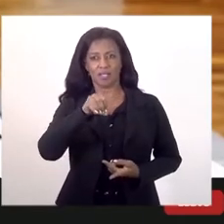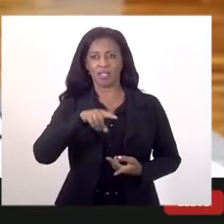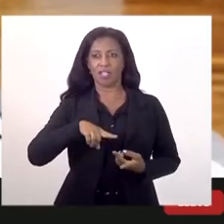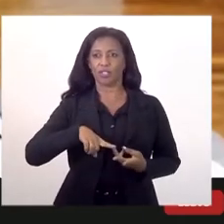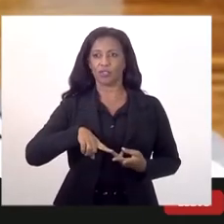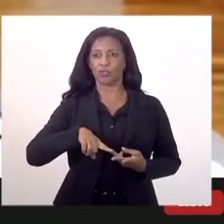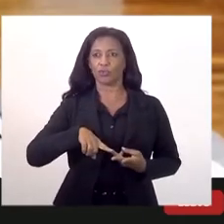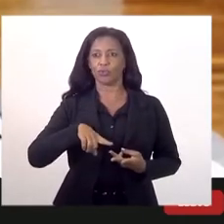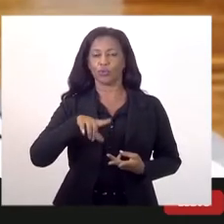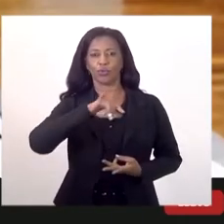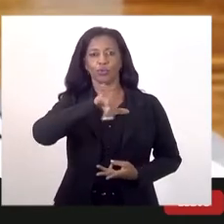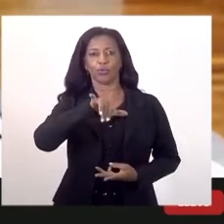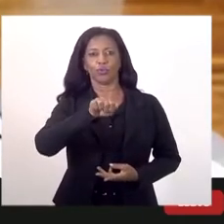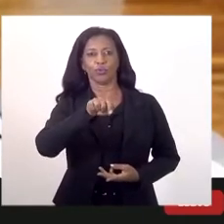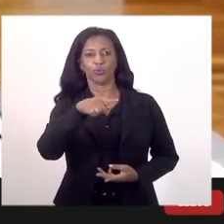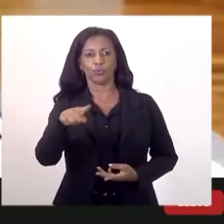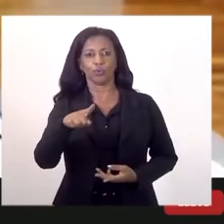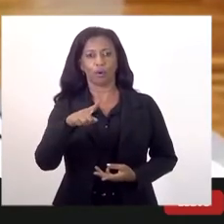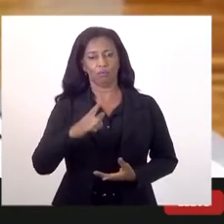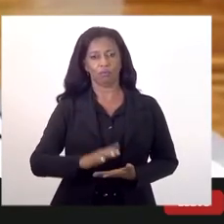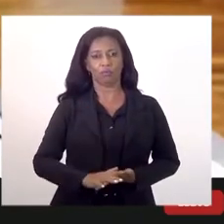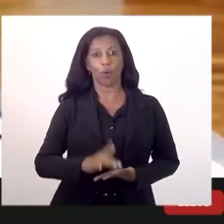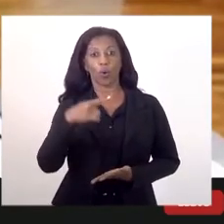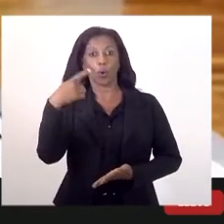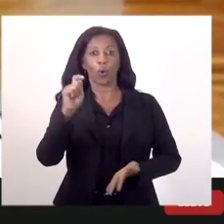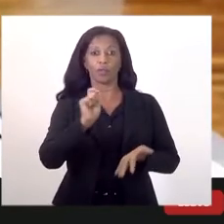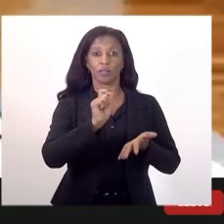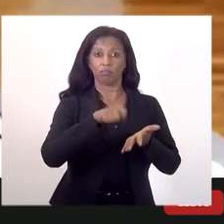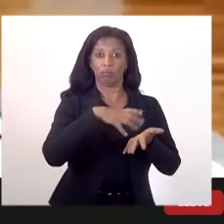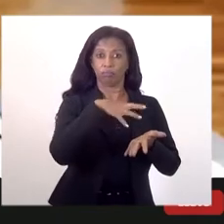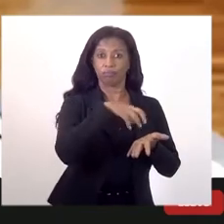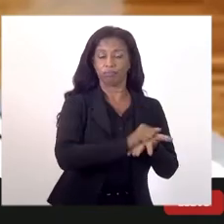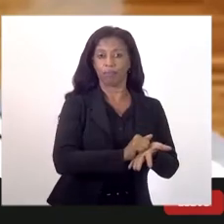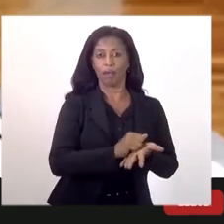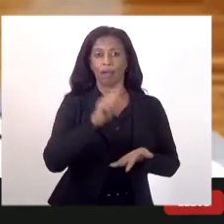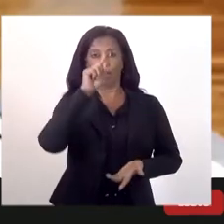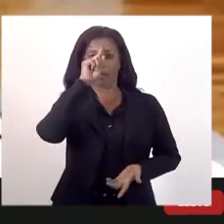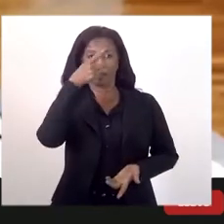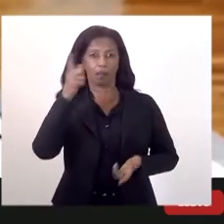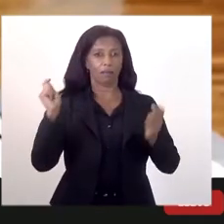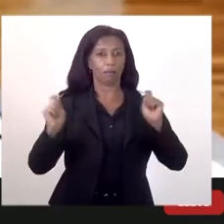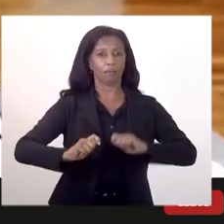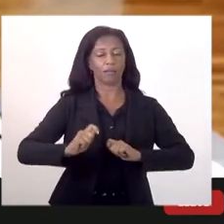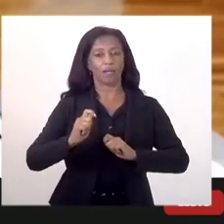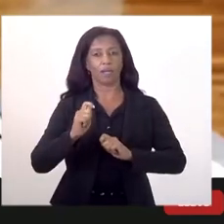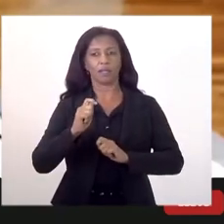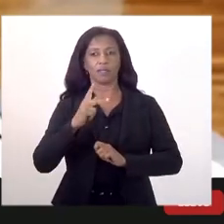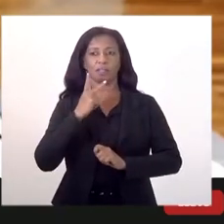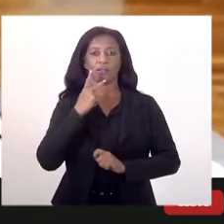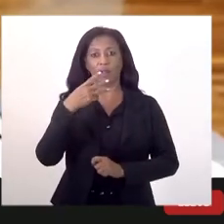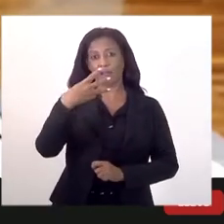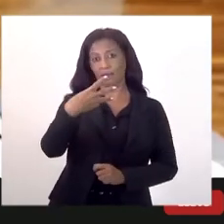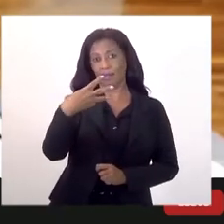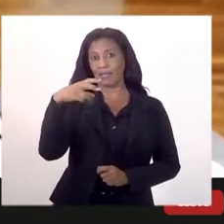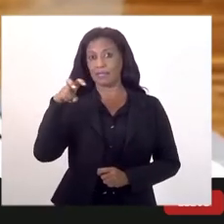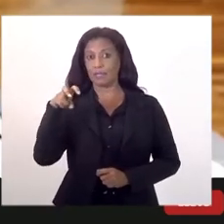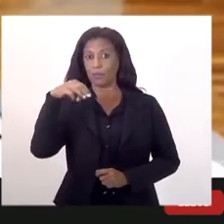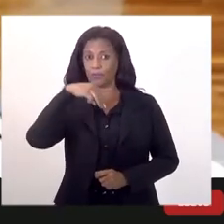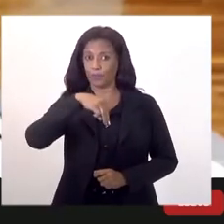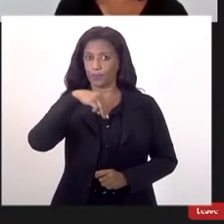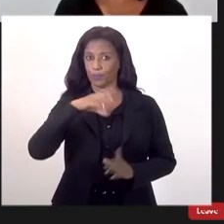prejuízo de ter outras inscrições, a ideia é que pudesse falar entre 3 e 5 minutos, tá bom?